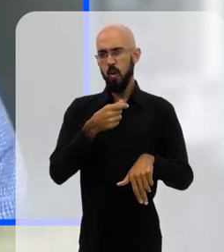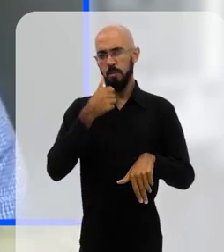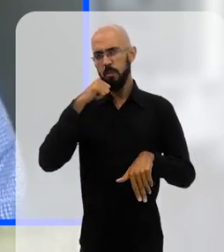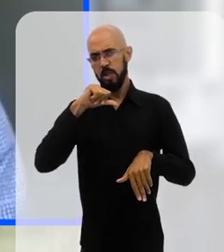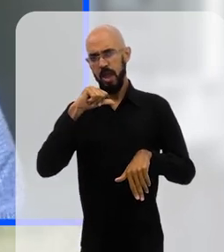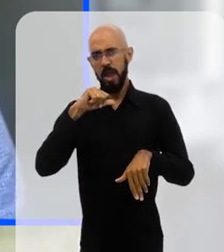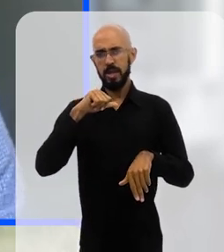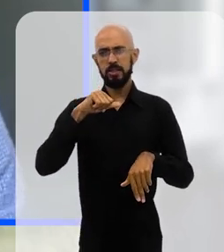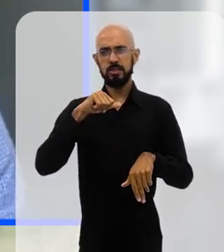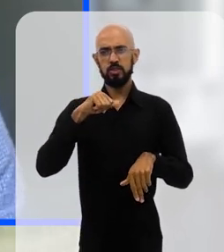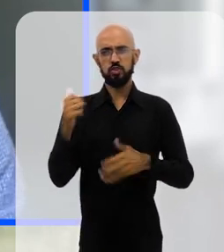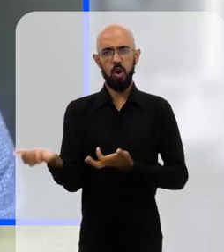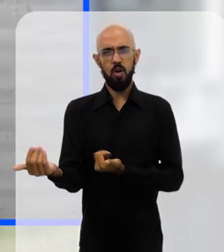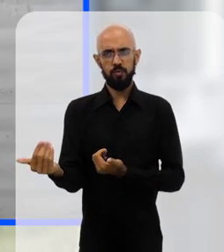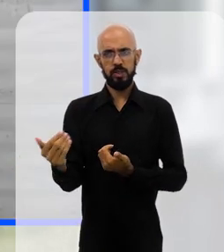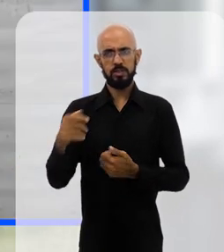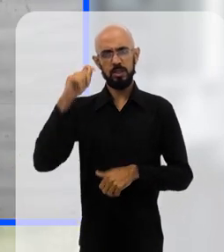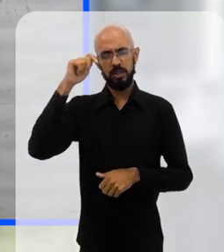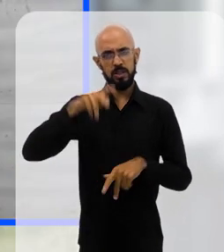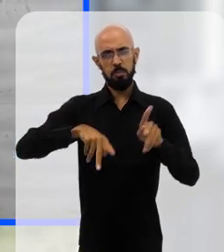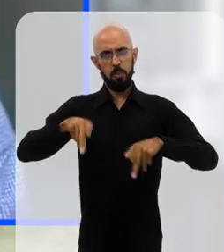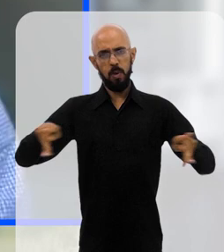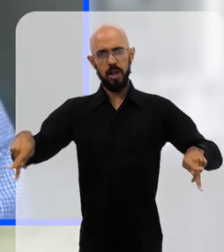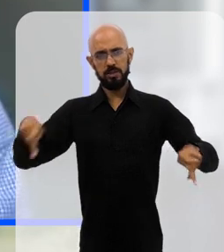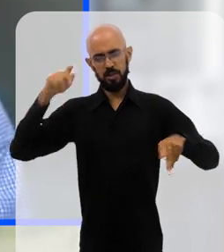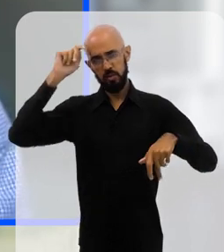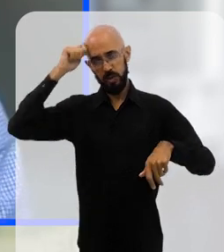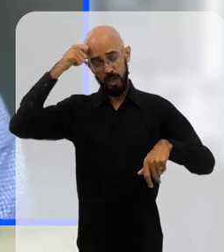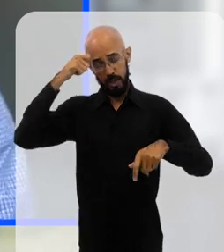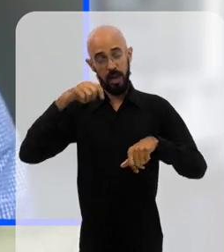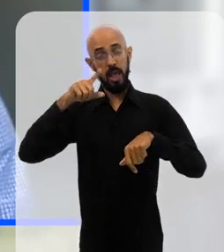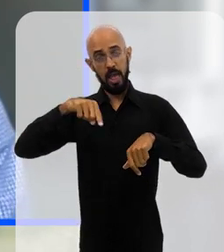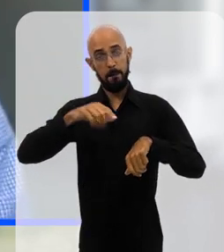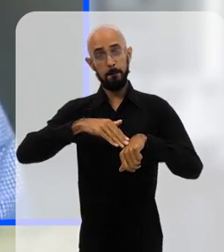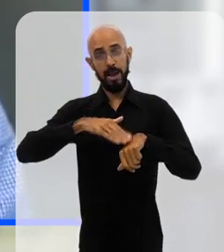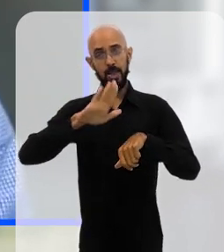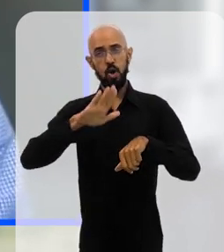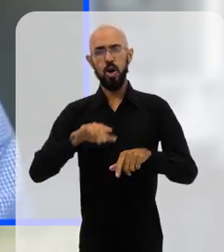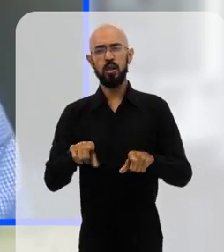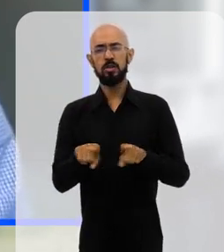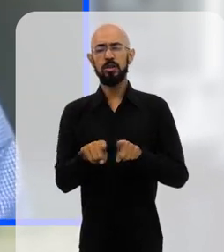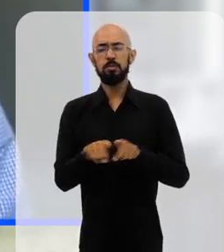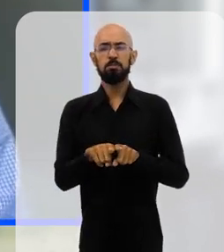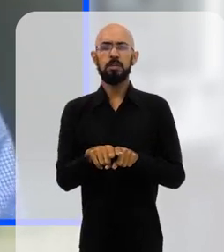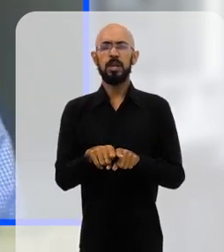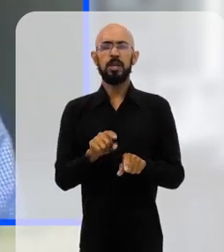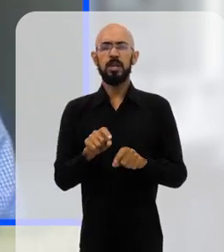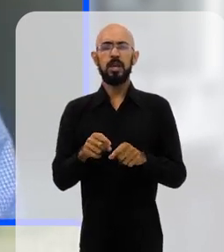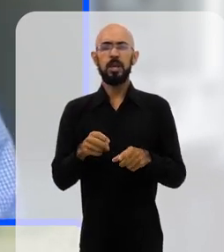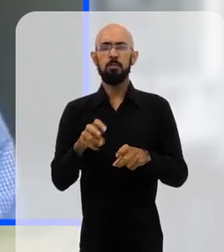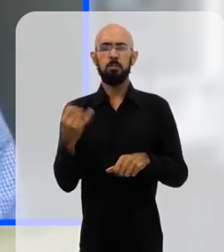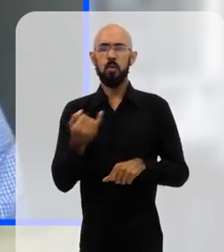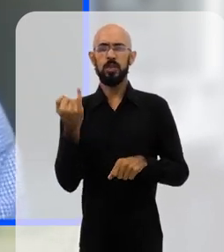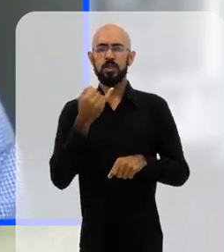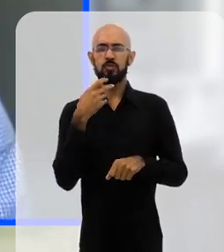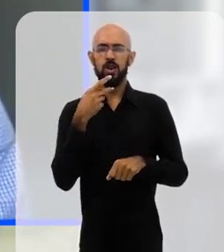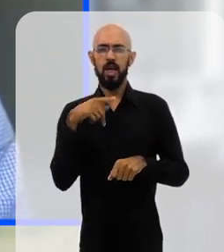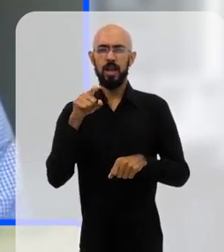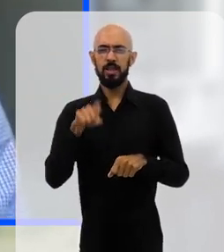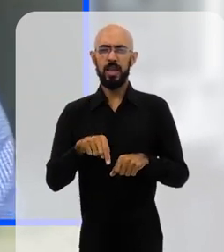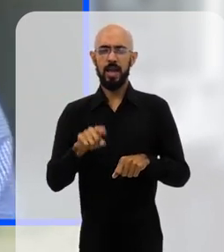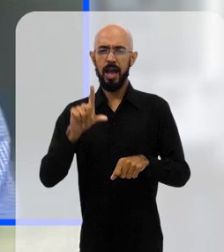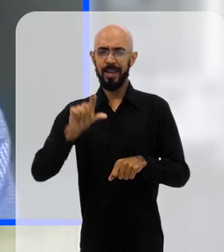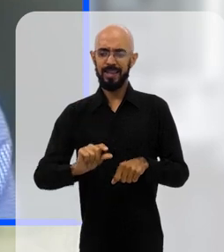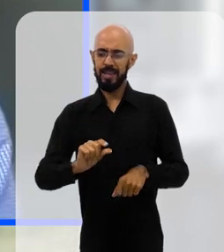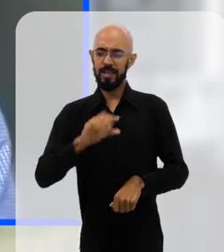jovens, população negra, esse percentual, ele é muito maior, e acho que também uma coisa muito importante a se mencionar é a queda da